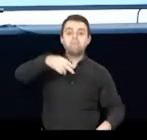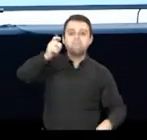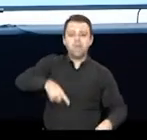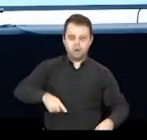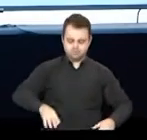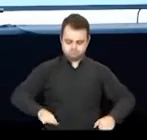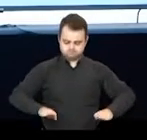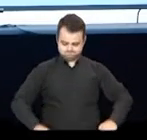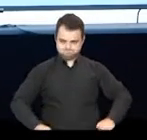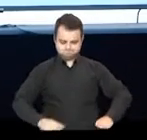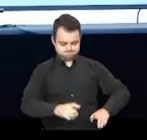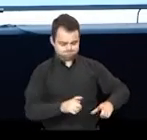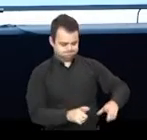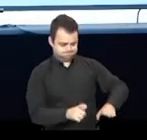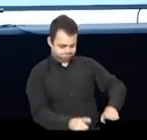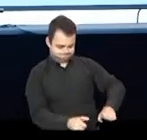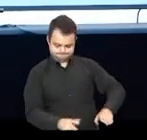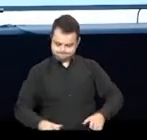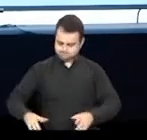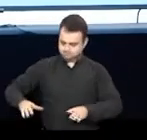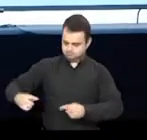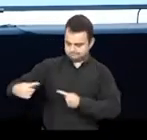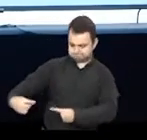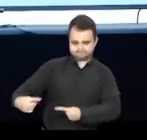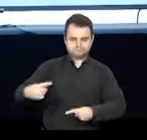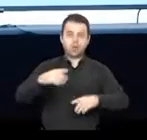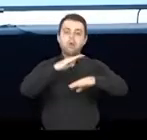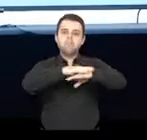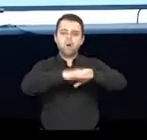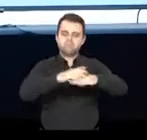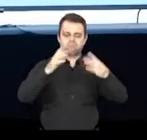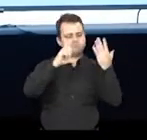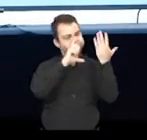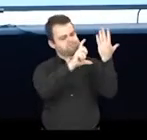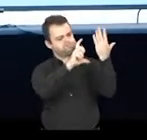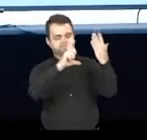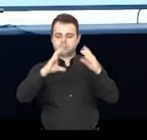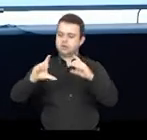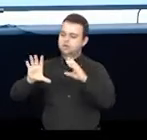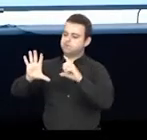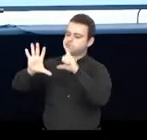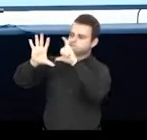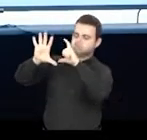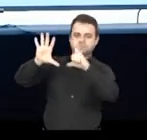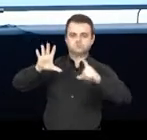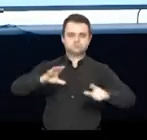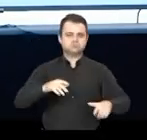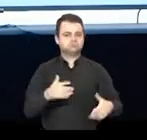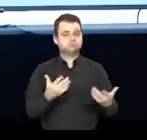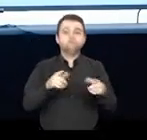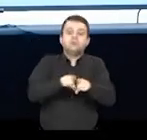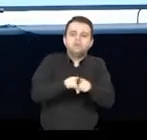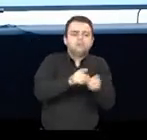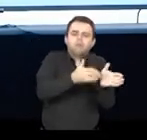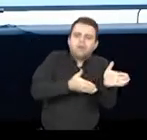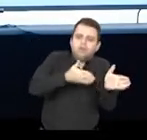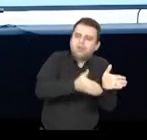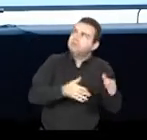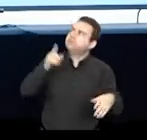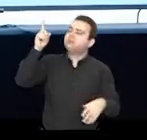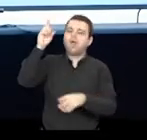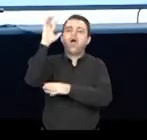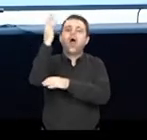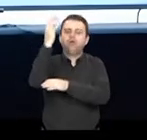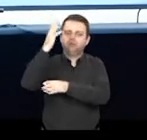fincados no chão, mãos gigantes, atrás da lavoura de café, um trem passando por aqui, uma árvore já